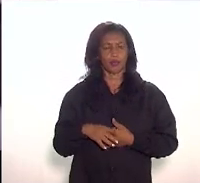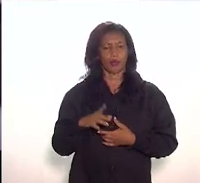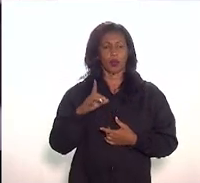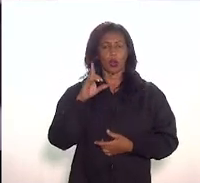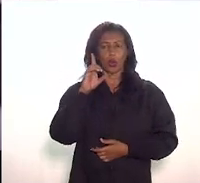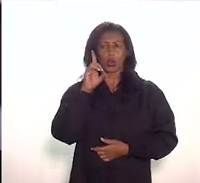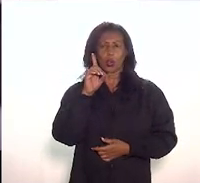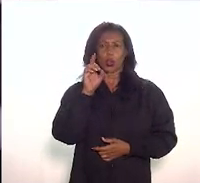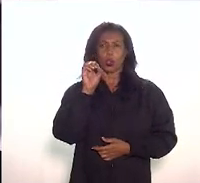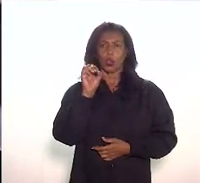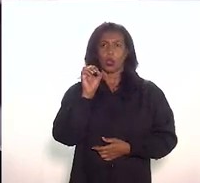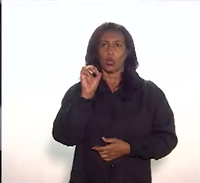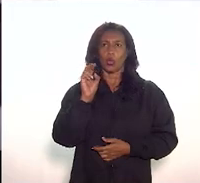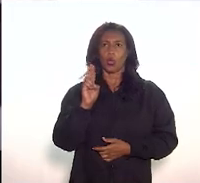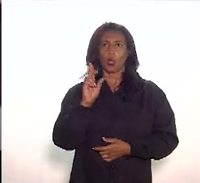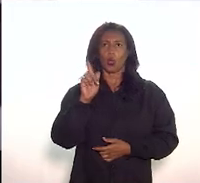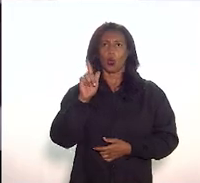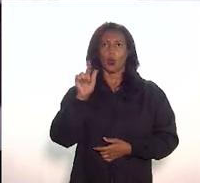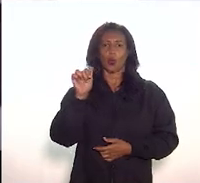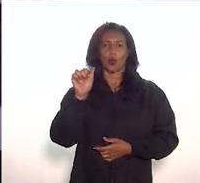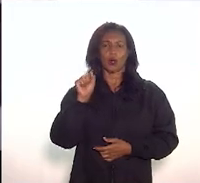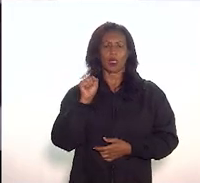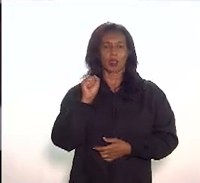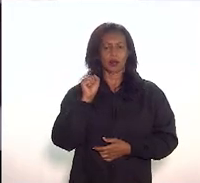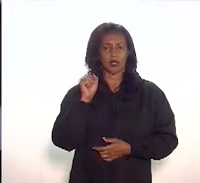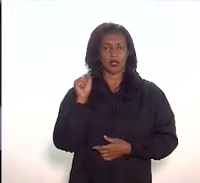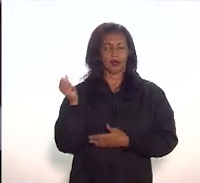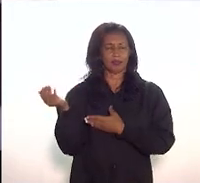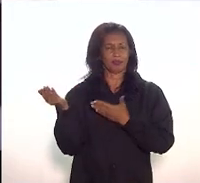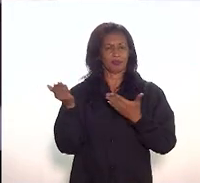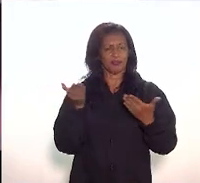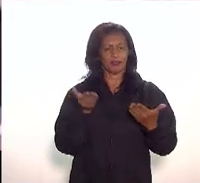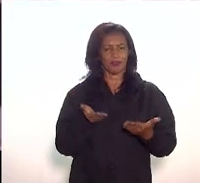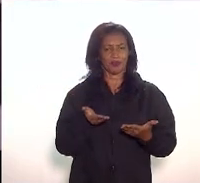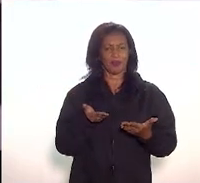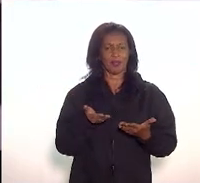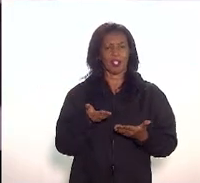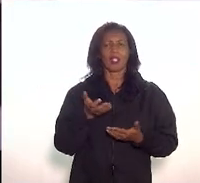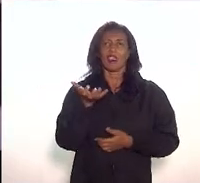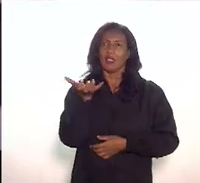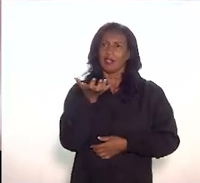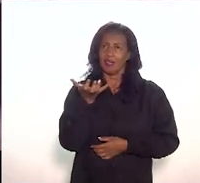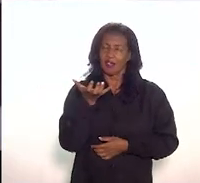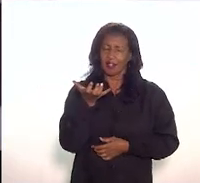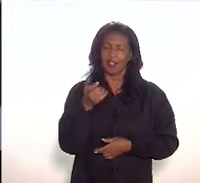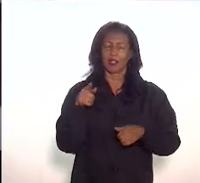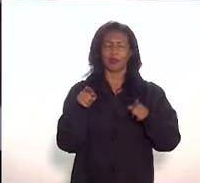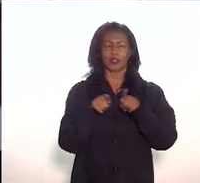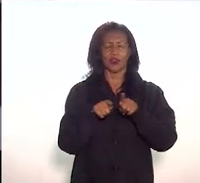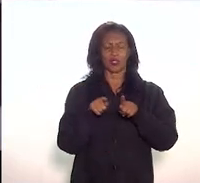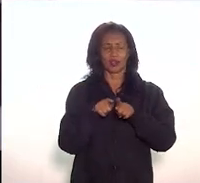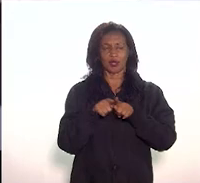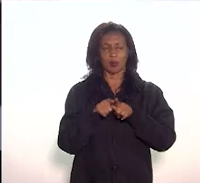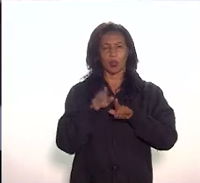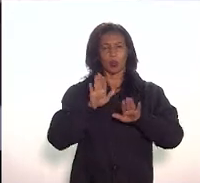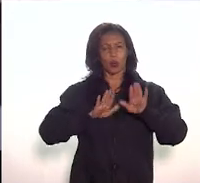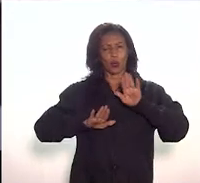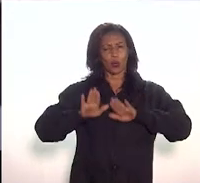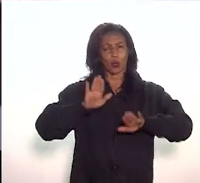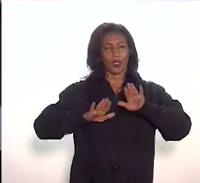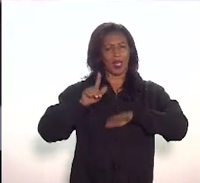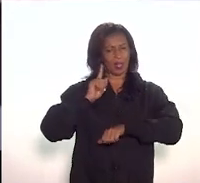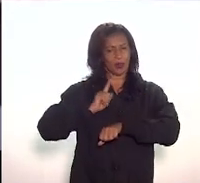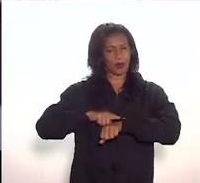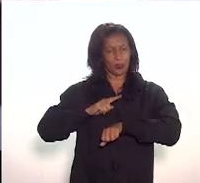Douglas Libório, ver se ele tem alguma coisa a acrescentar também. Dizer que nós queremos um certo cuidado com o